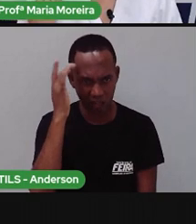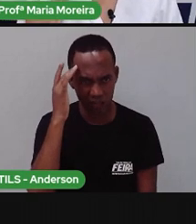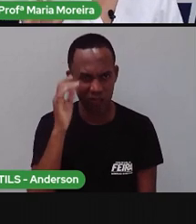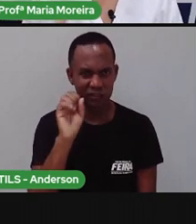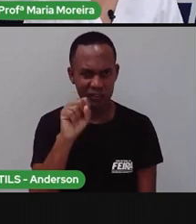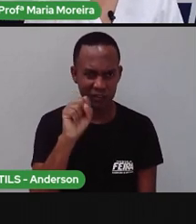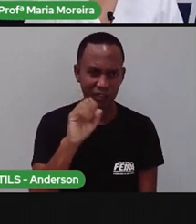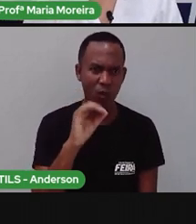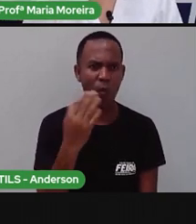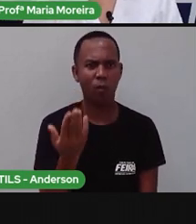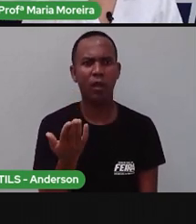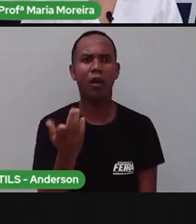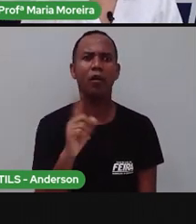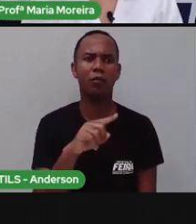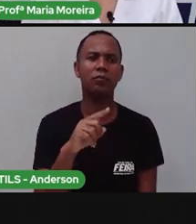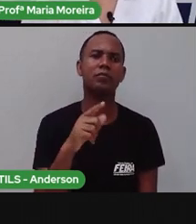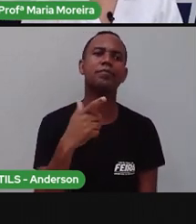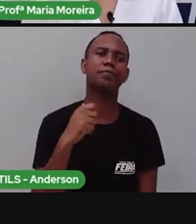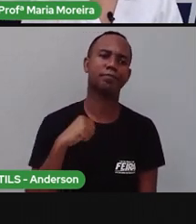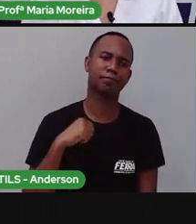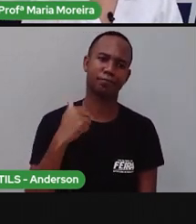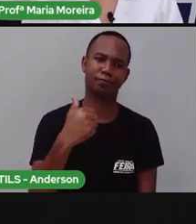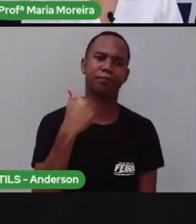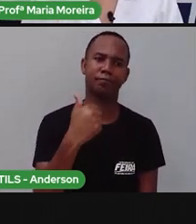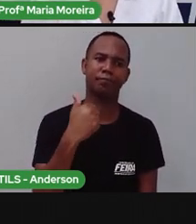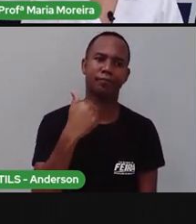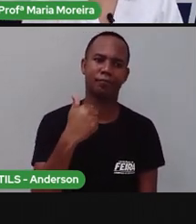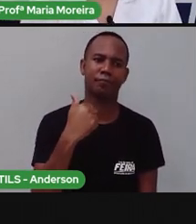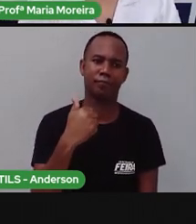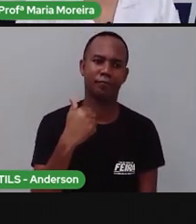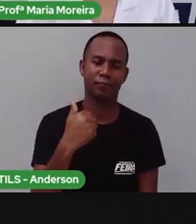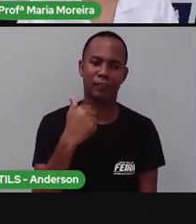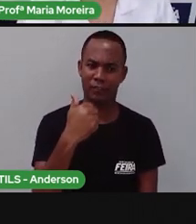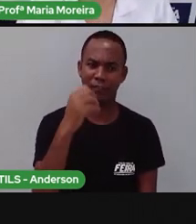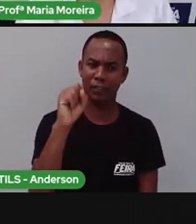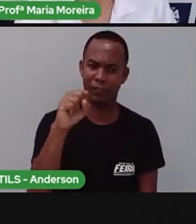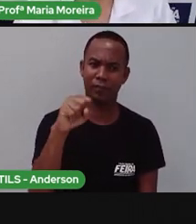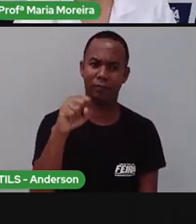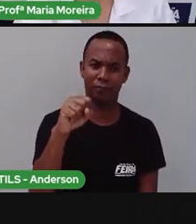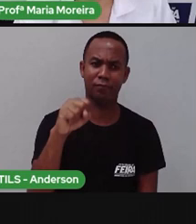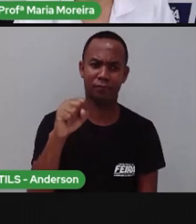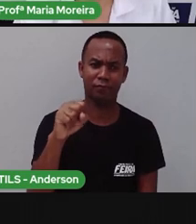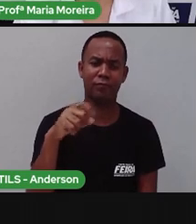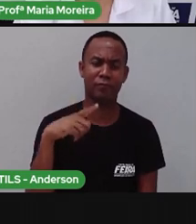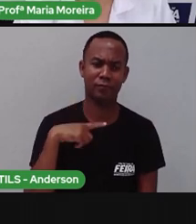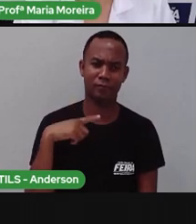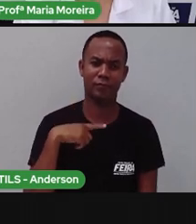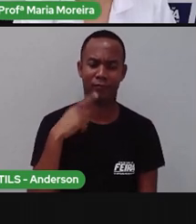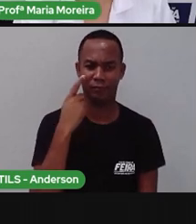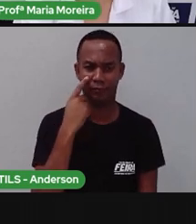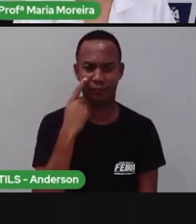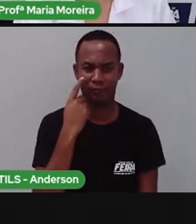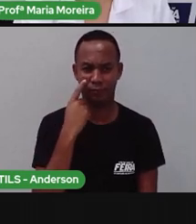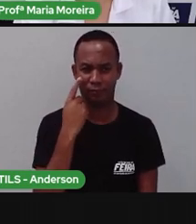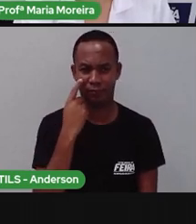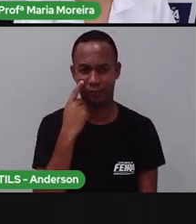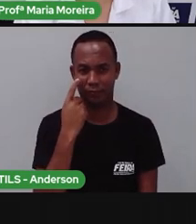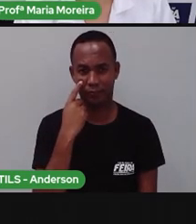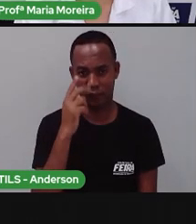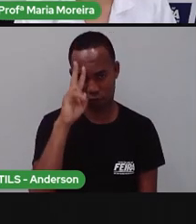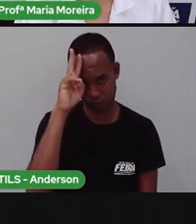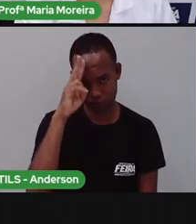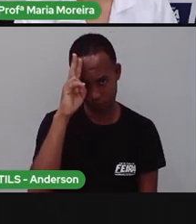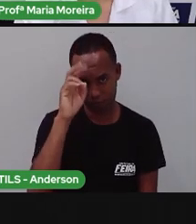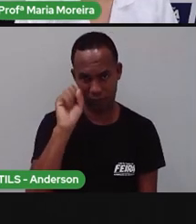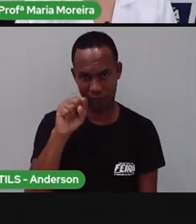que os outros seres vivos, eles possuem história? Sim ou não? Anderson, acha que existe. Vamos verificar aqui. Vamos saber